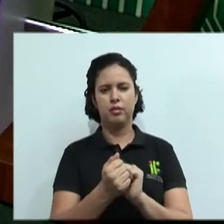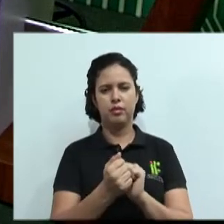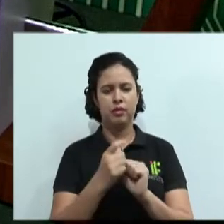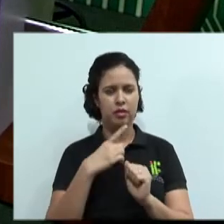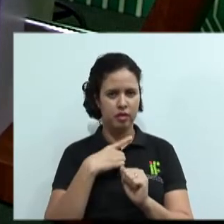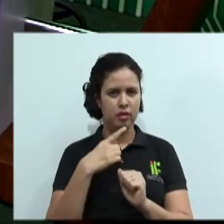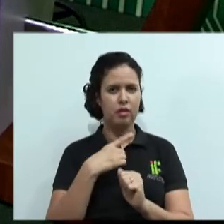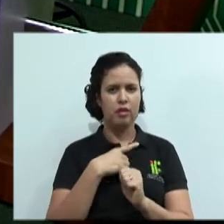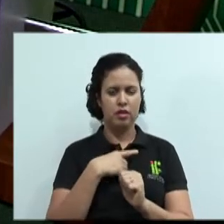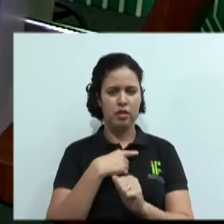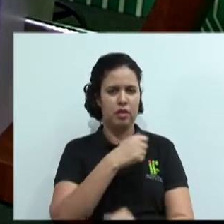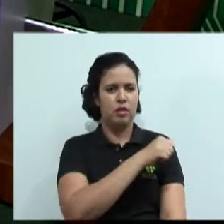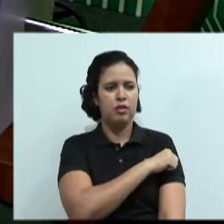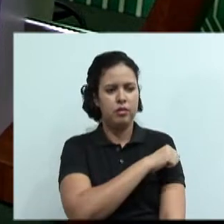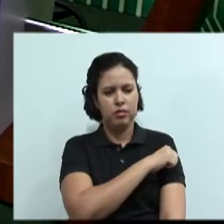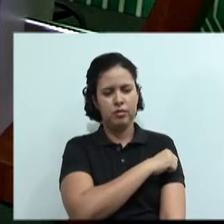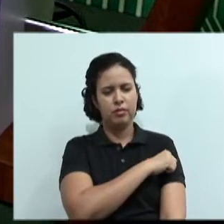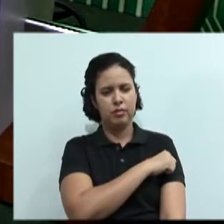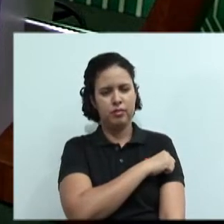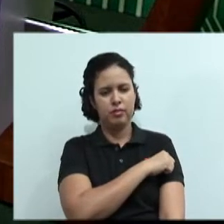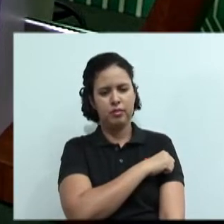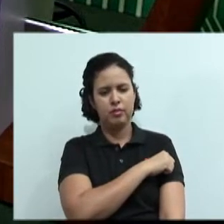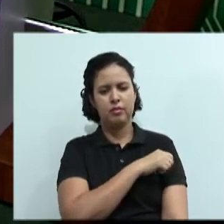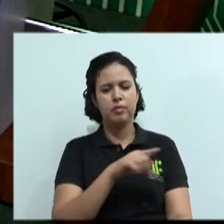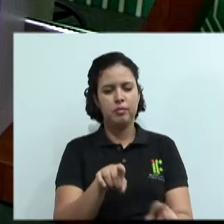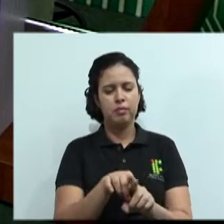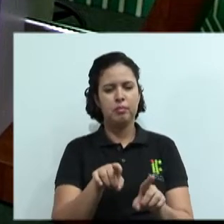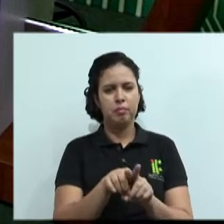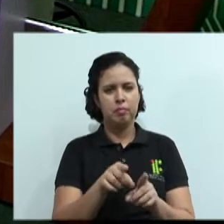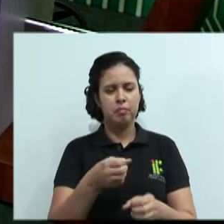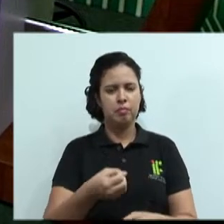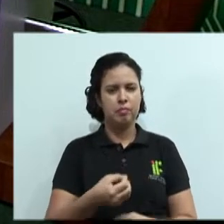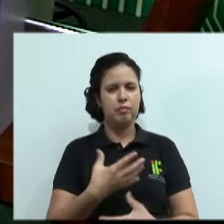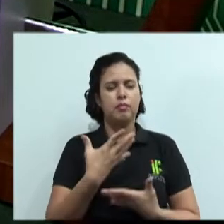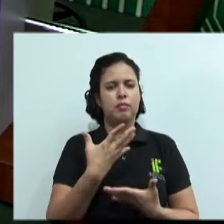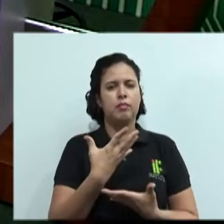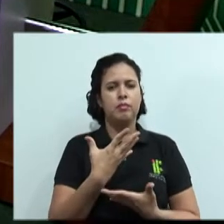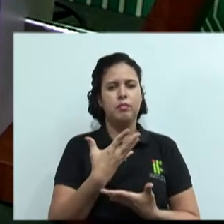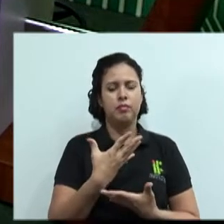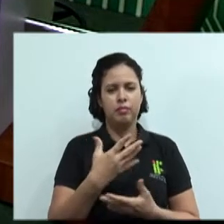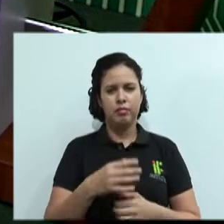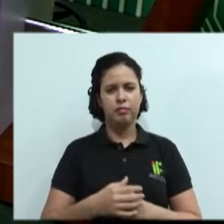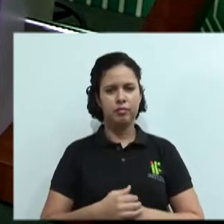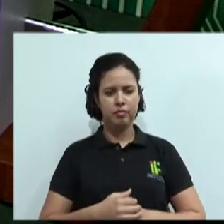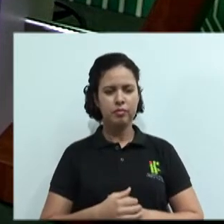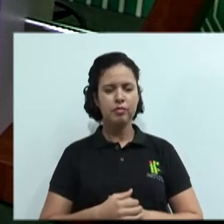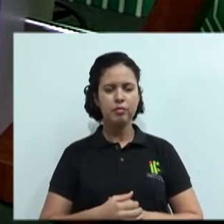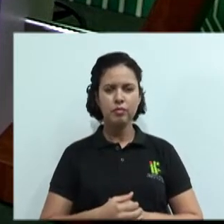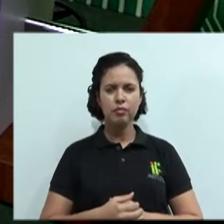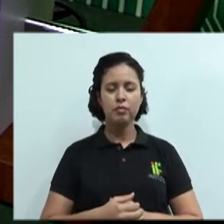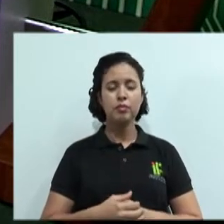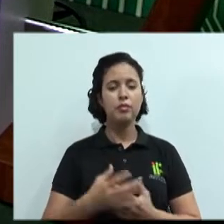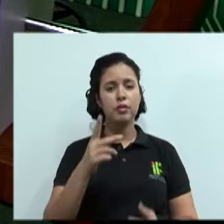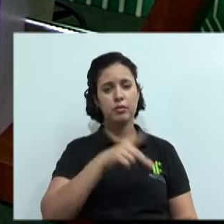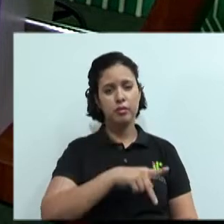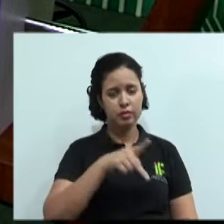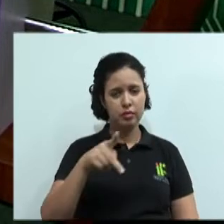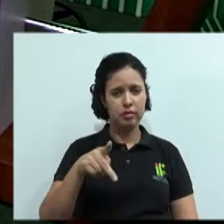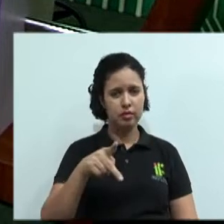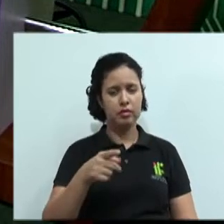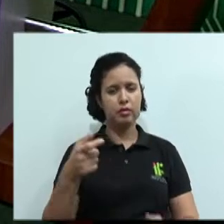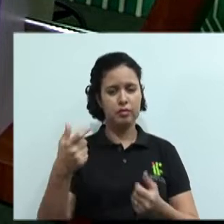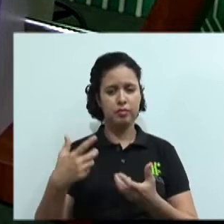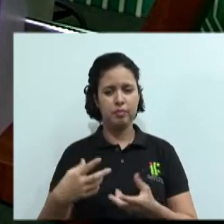número de alunos envolvidos. Isso é ótimo porque enriquece a nossa aula com a sua participação. Então, como o professor disse aí, perceba a